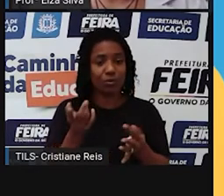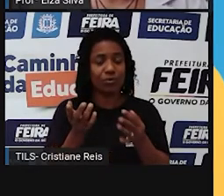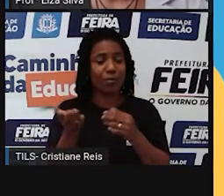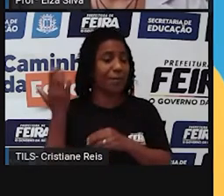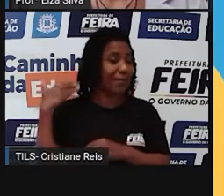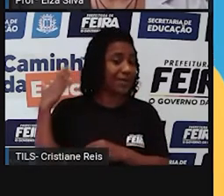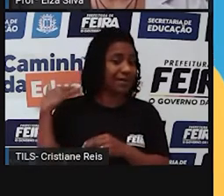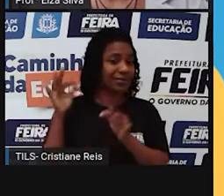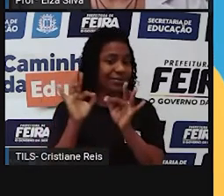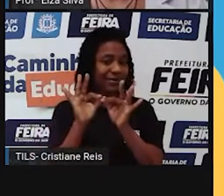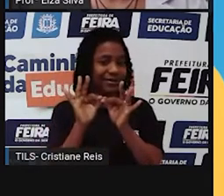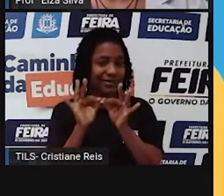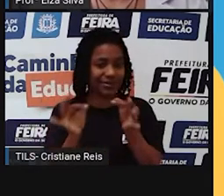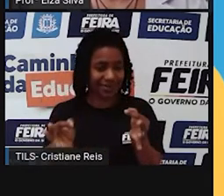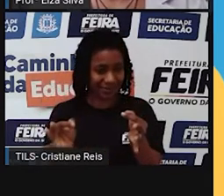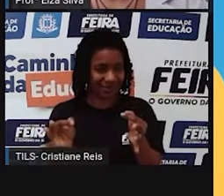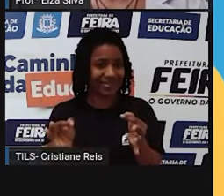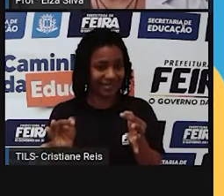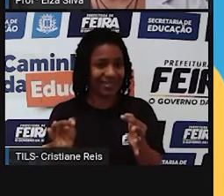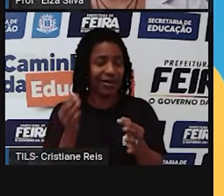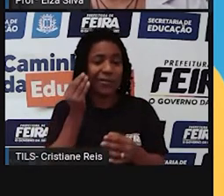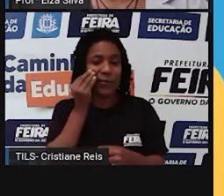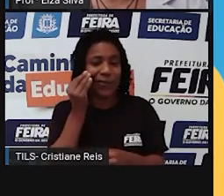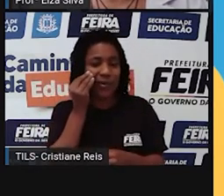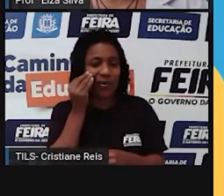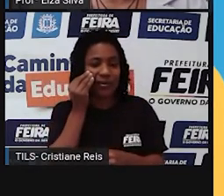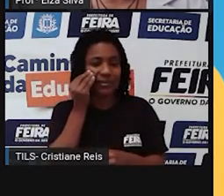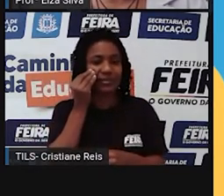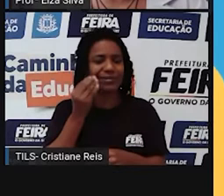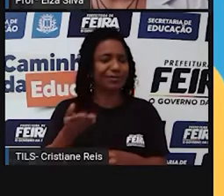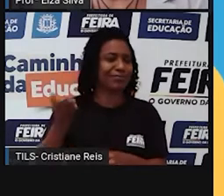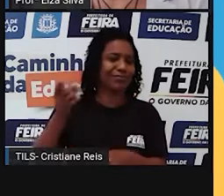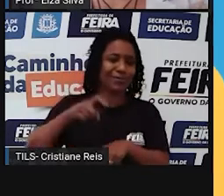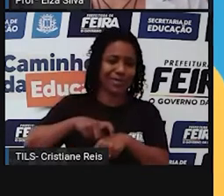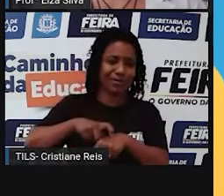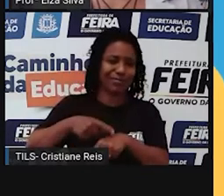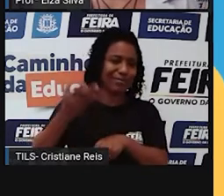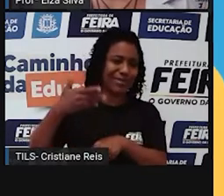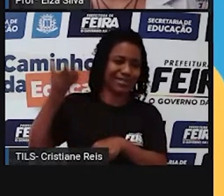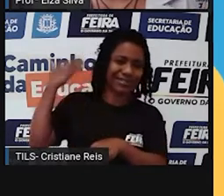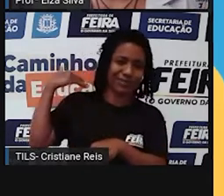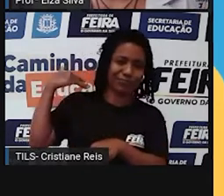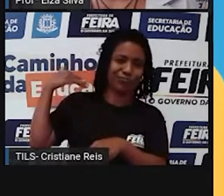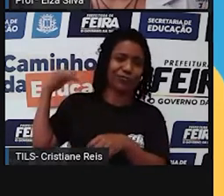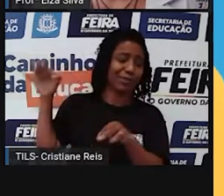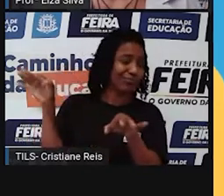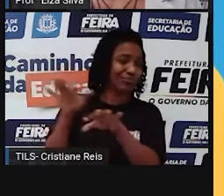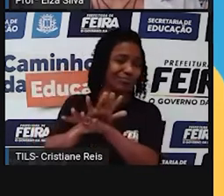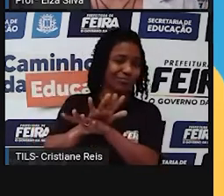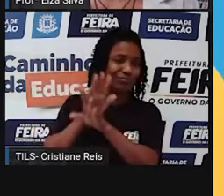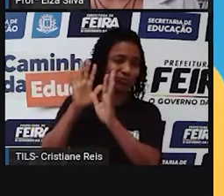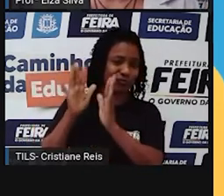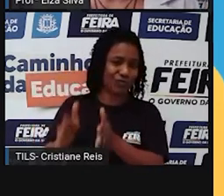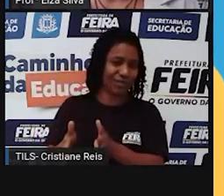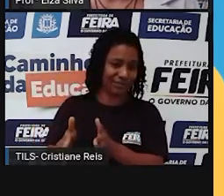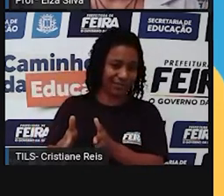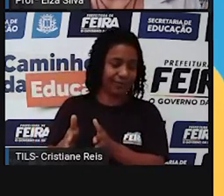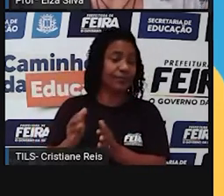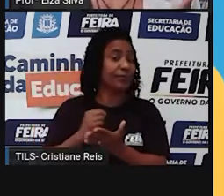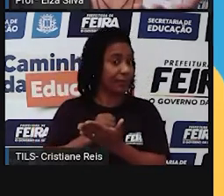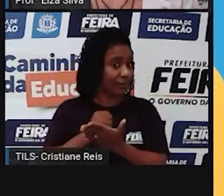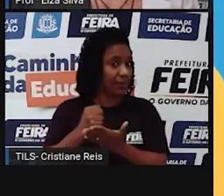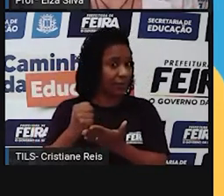simples, ele é usado para indicar ações passadas já concluídas. Ou seja,